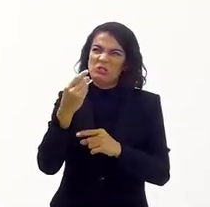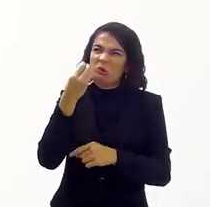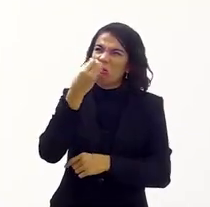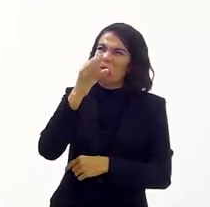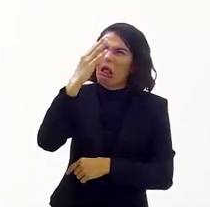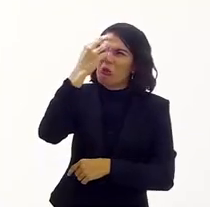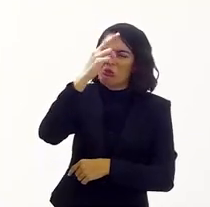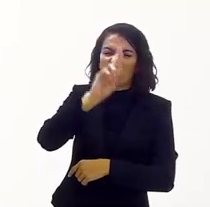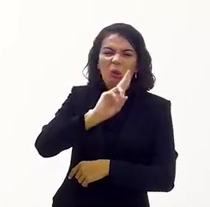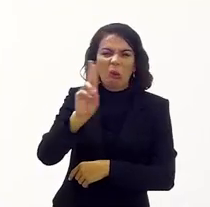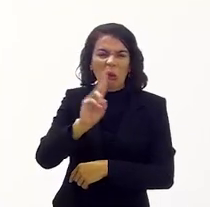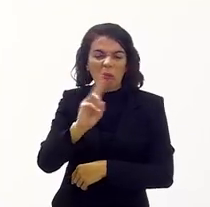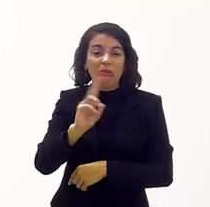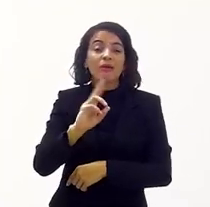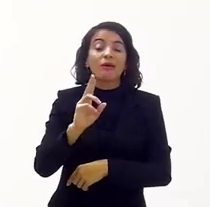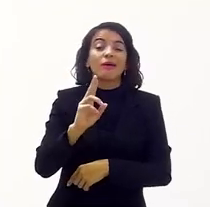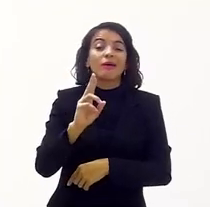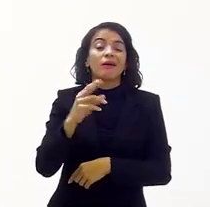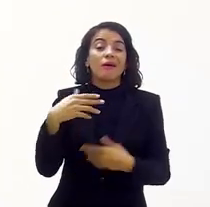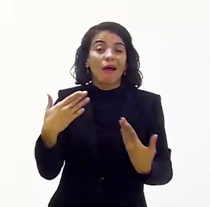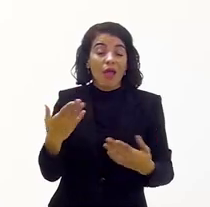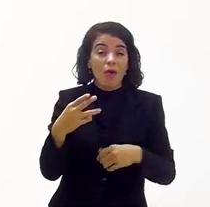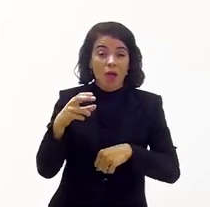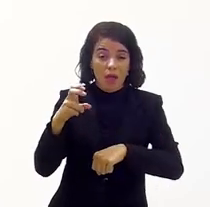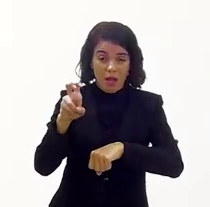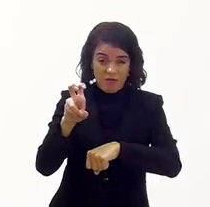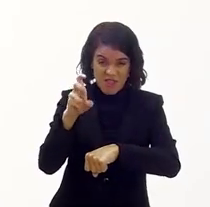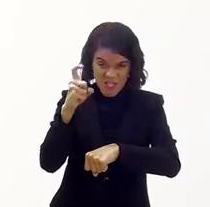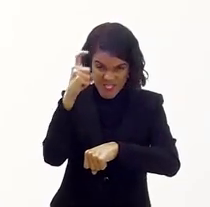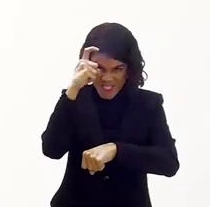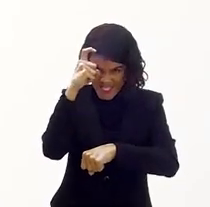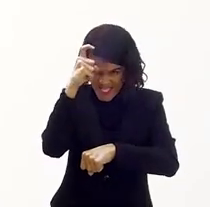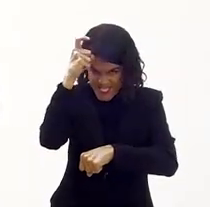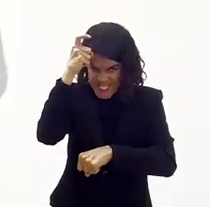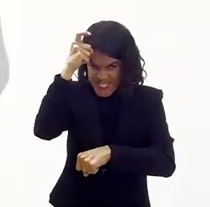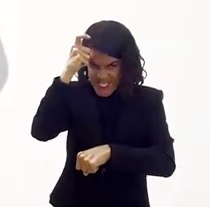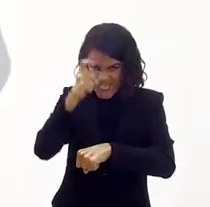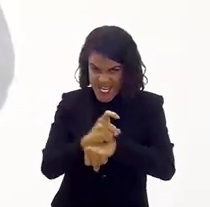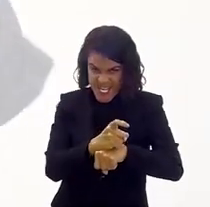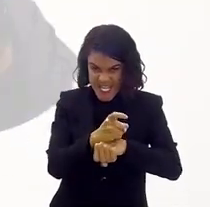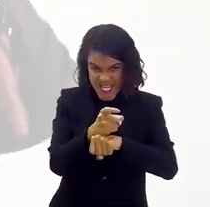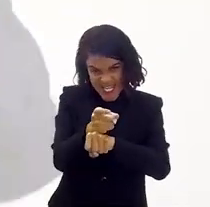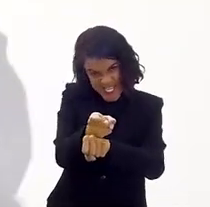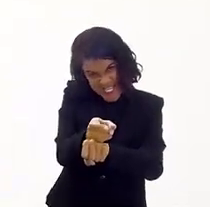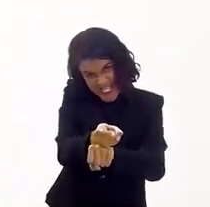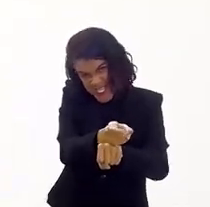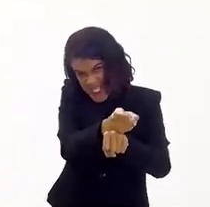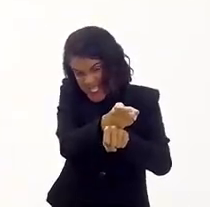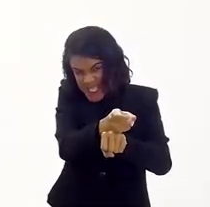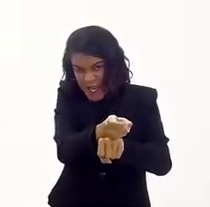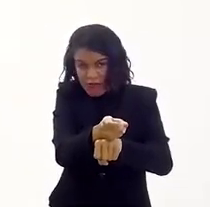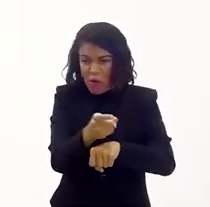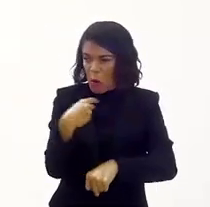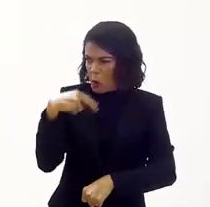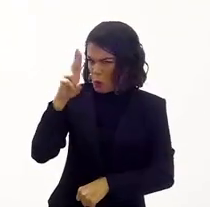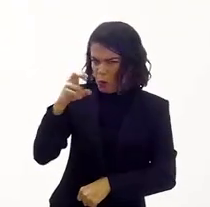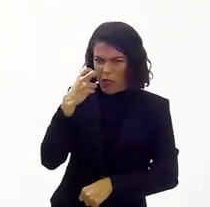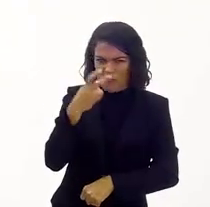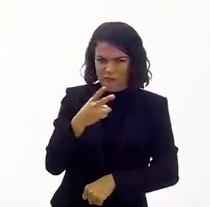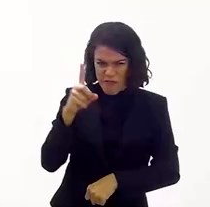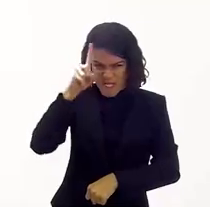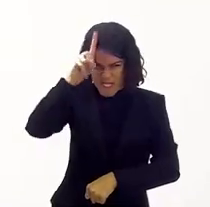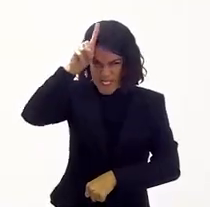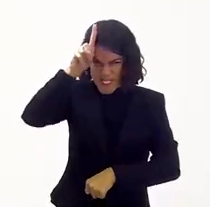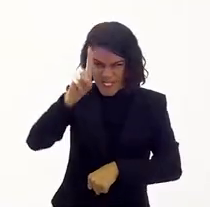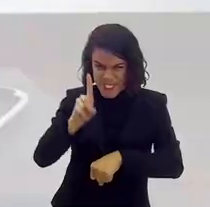para... não lembro assim, amor, e o elevador vai subindo e o demônio esticado, o Alcione estava, você falou, eu nunca ouvi o